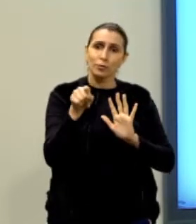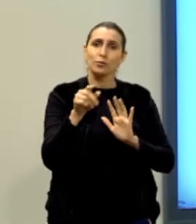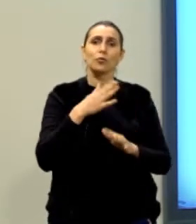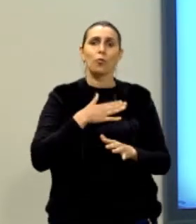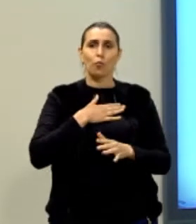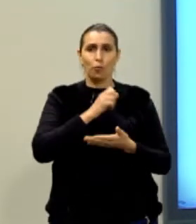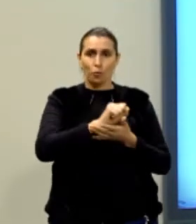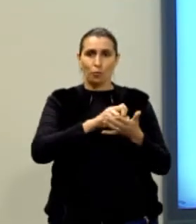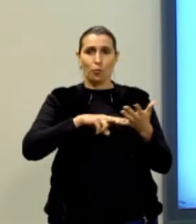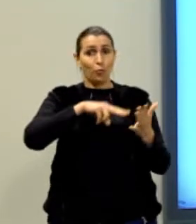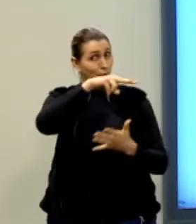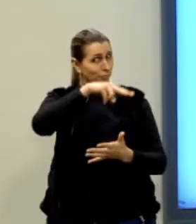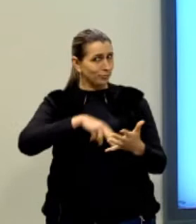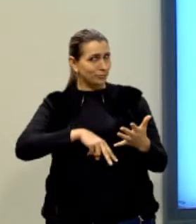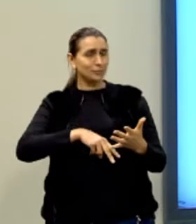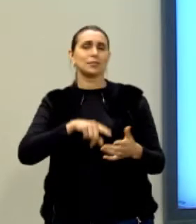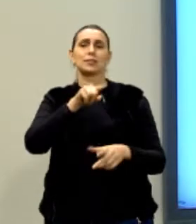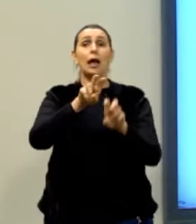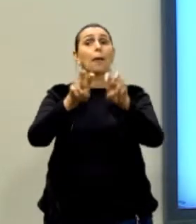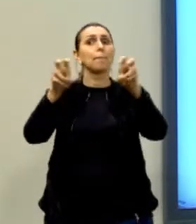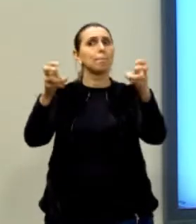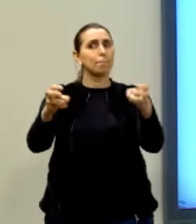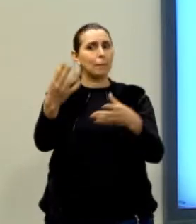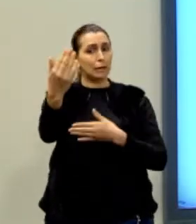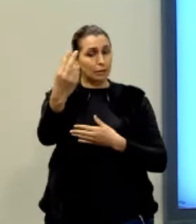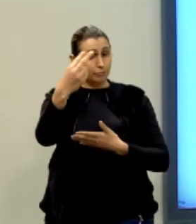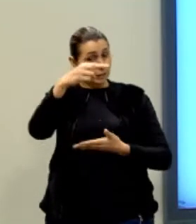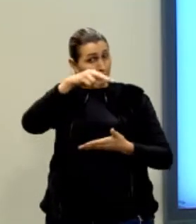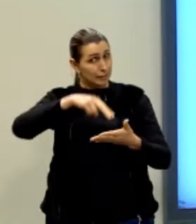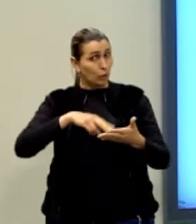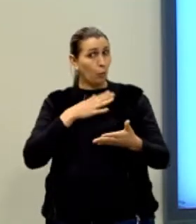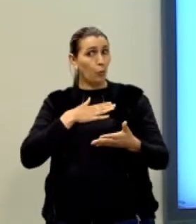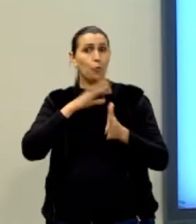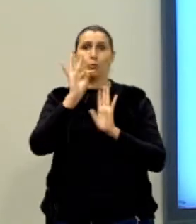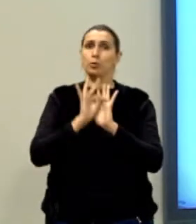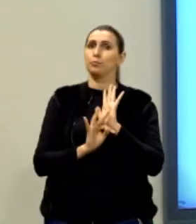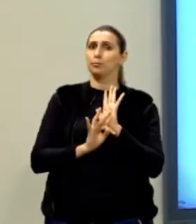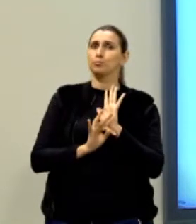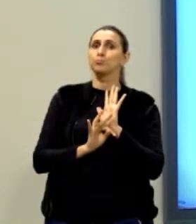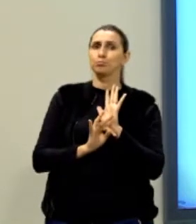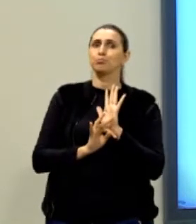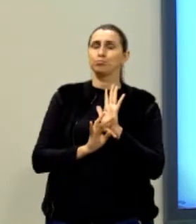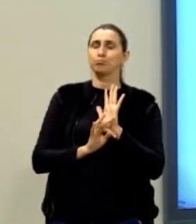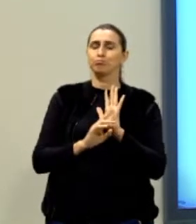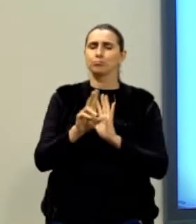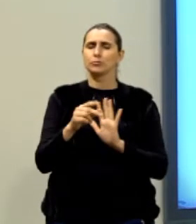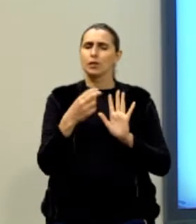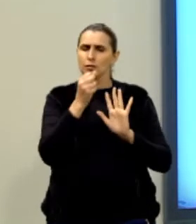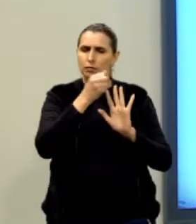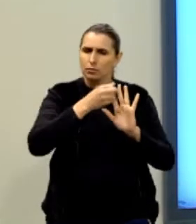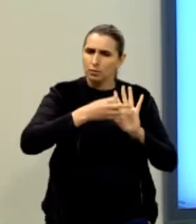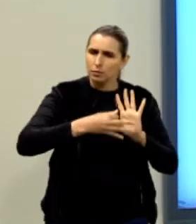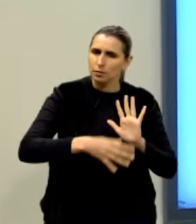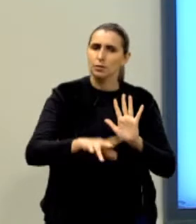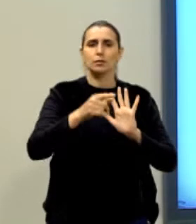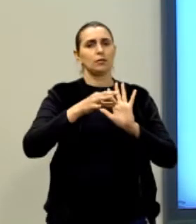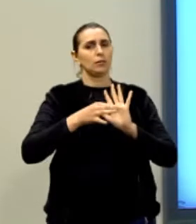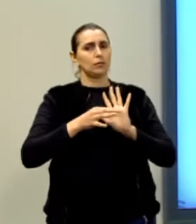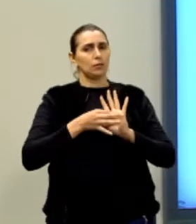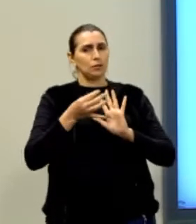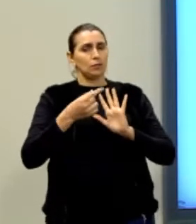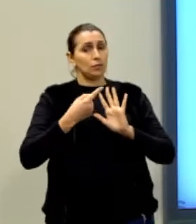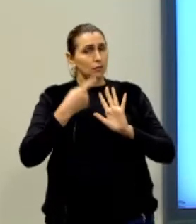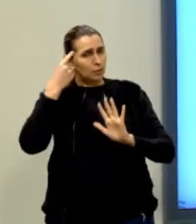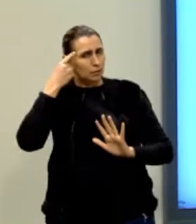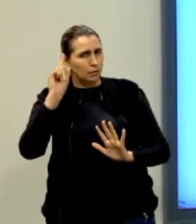meu leitor, que no caso vai ser a banca, né? O que que a gente precisa fazer aqui? Expor e explicar ideias. Então, na